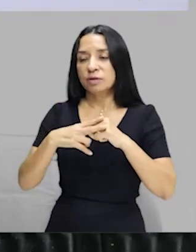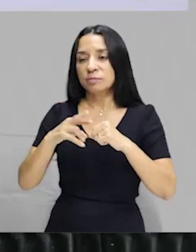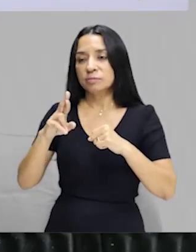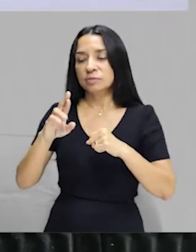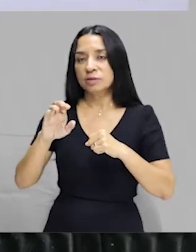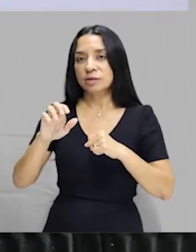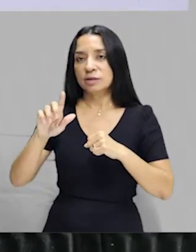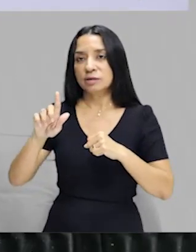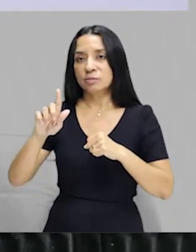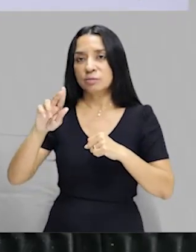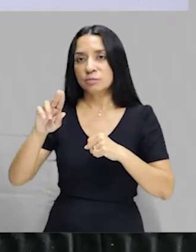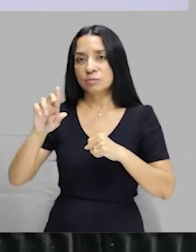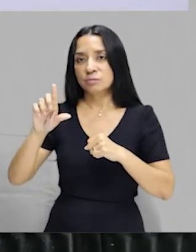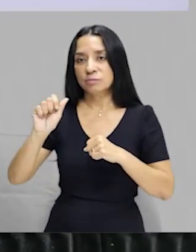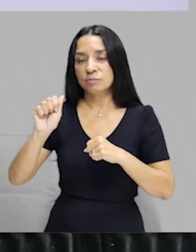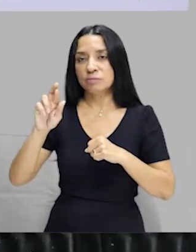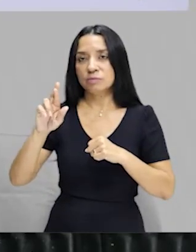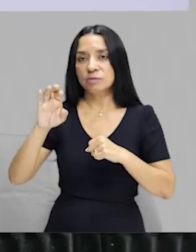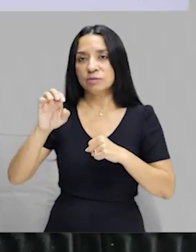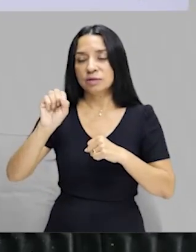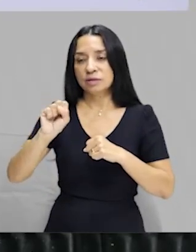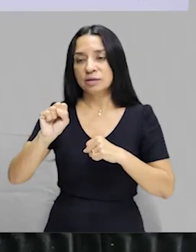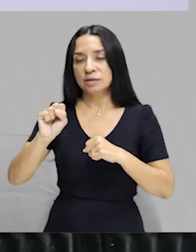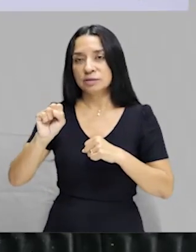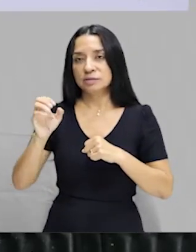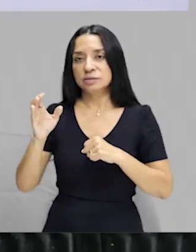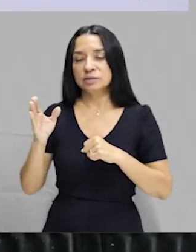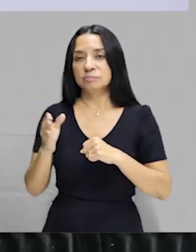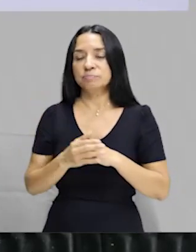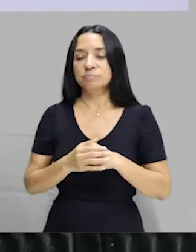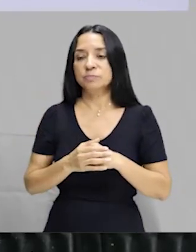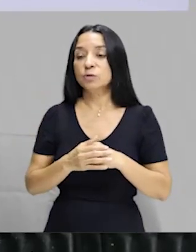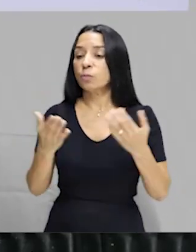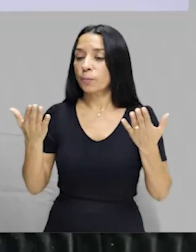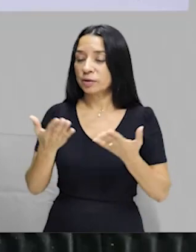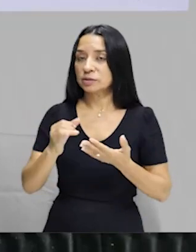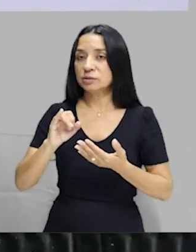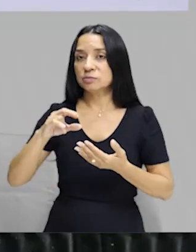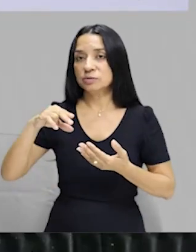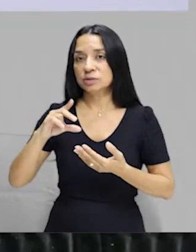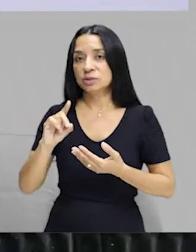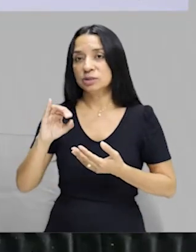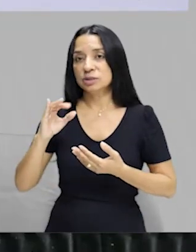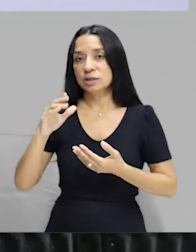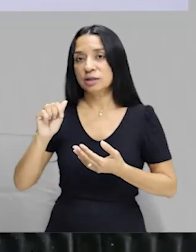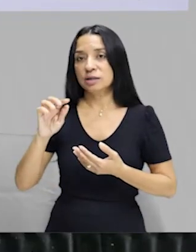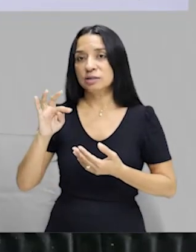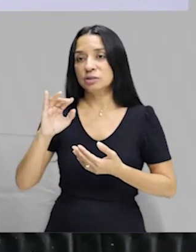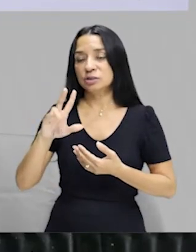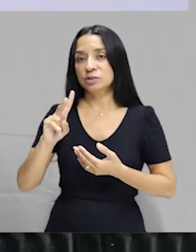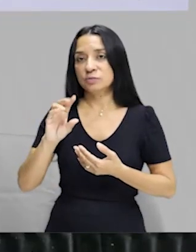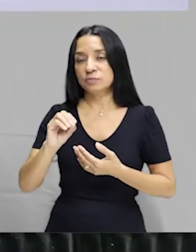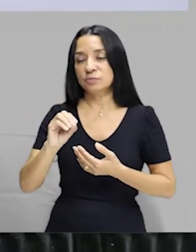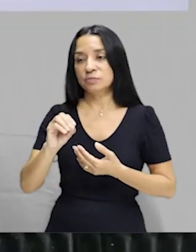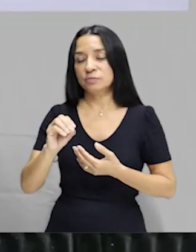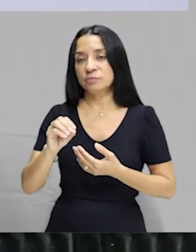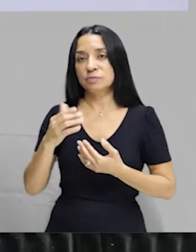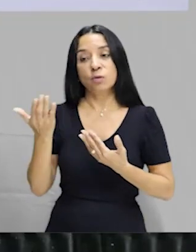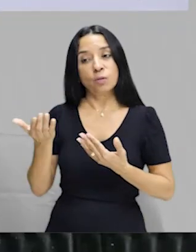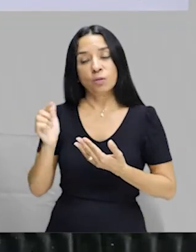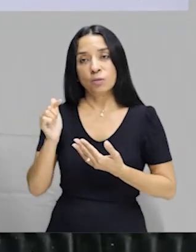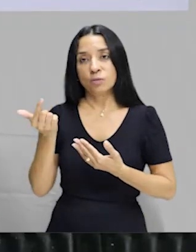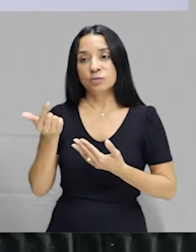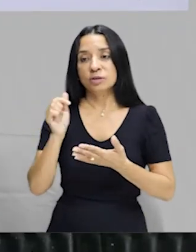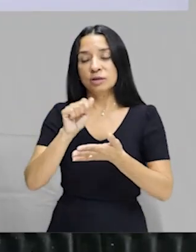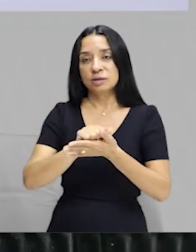presente do indicativo. Eu vou deixar uma atividade aqui para vocês, oral, tá? Além dessa que eu já sugeri, para vocês